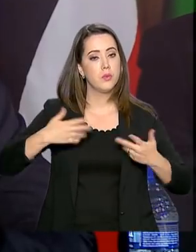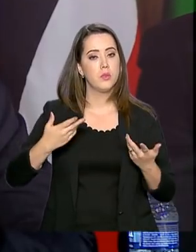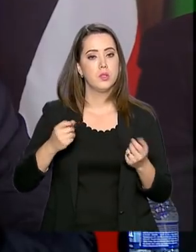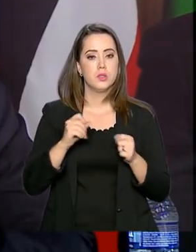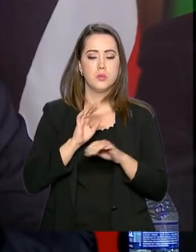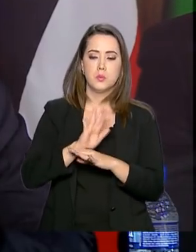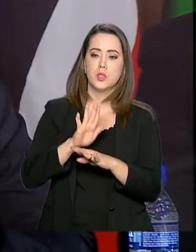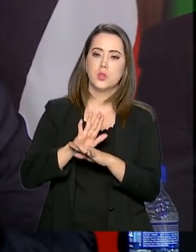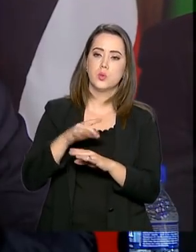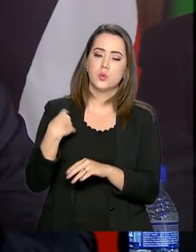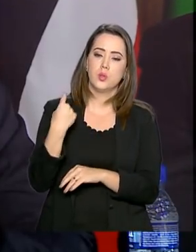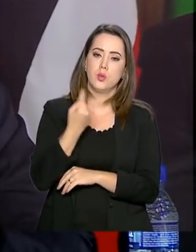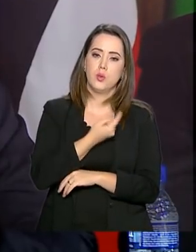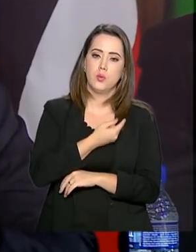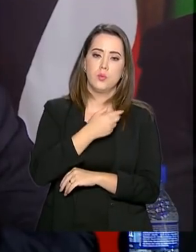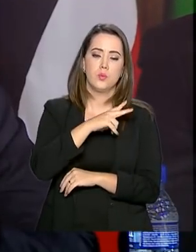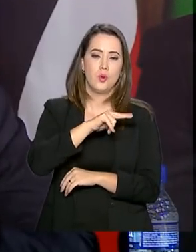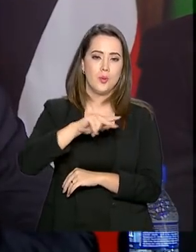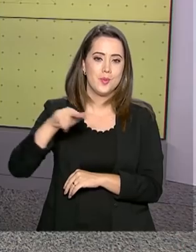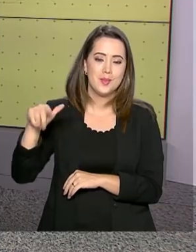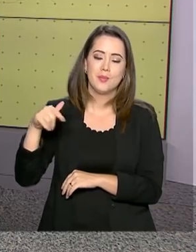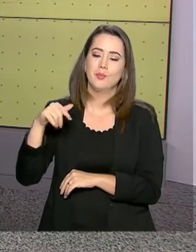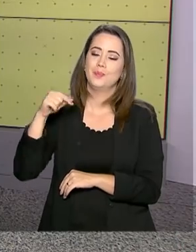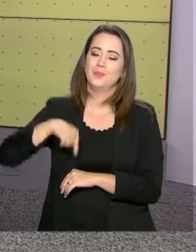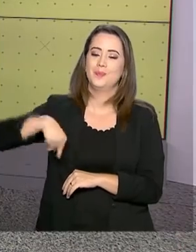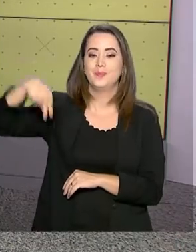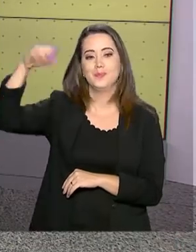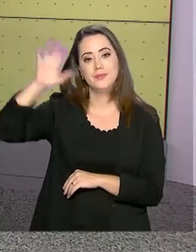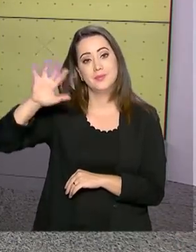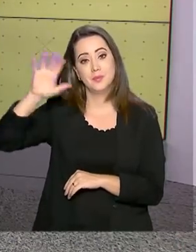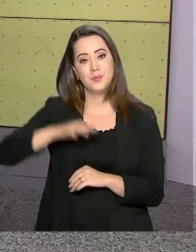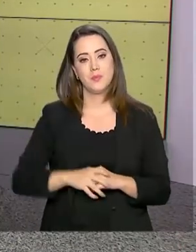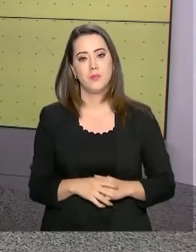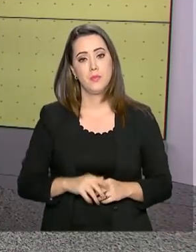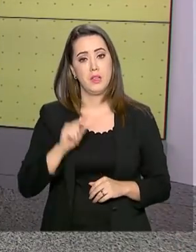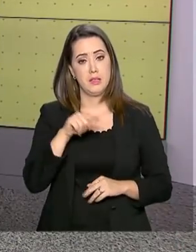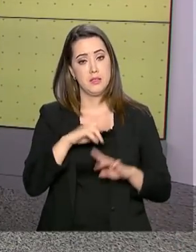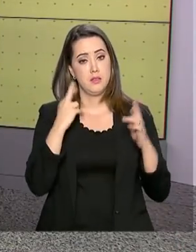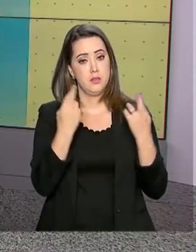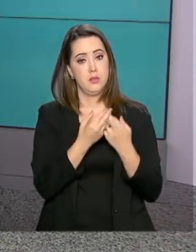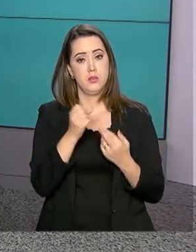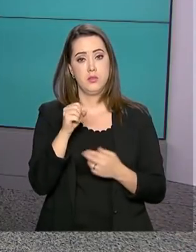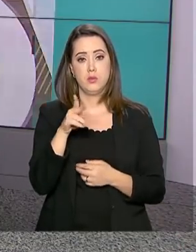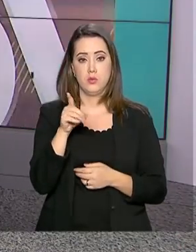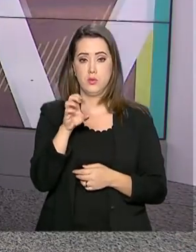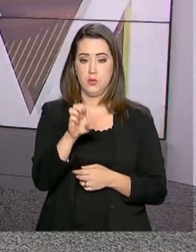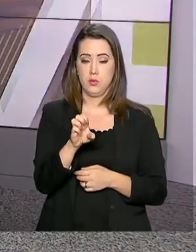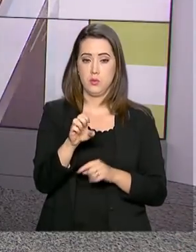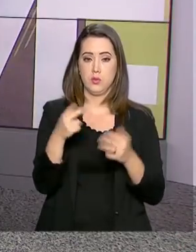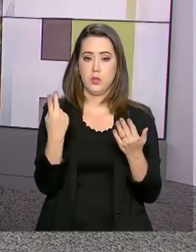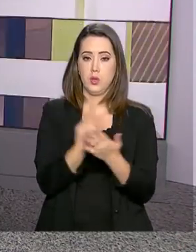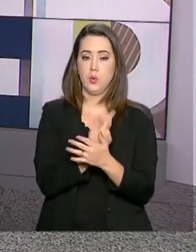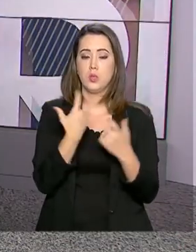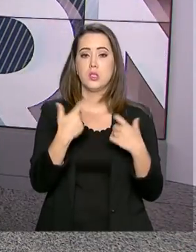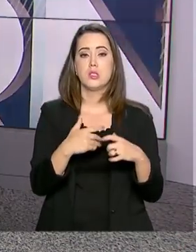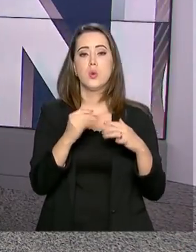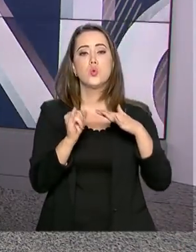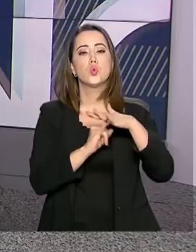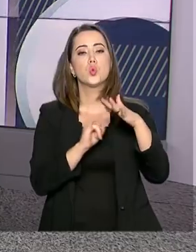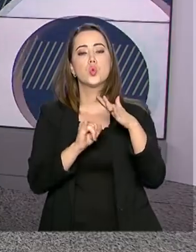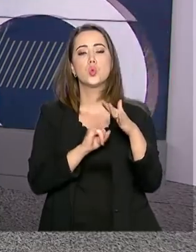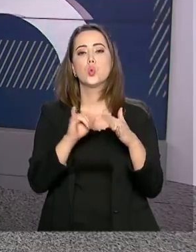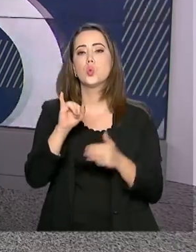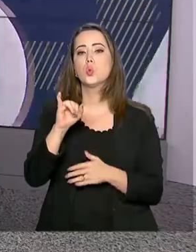ajudar os nossos irmãos do Nordeste. Essa reunião da Sudene foi na sede do Instituto Ricardo Brenan,